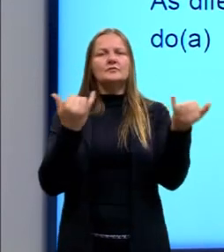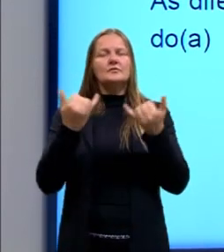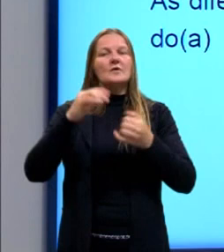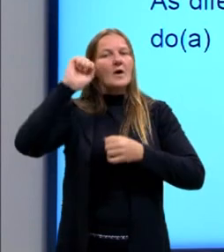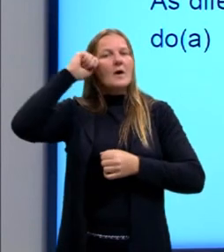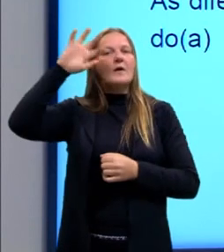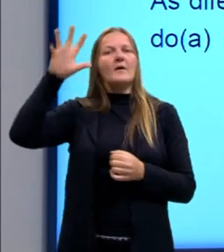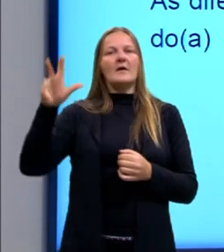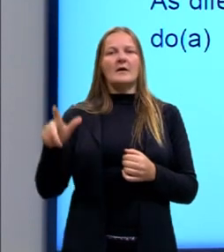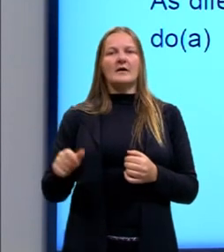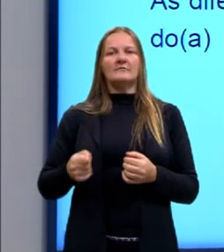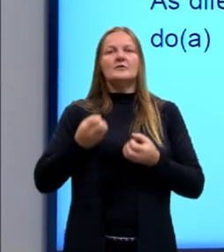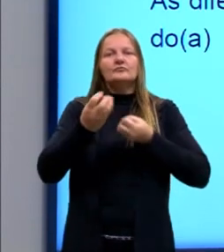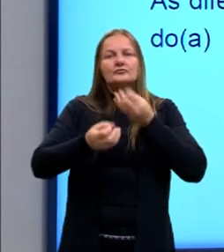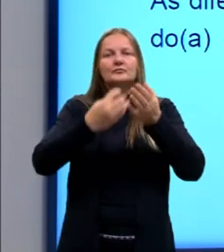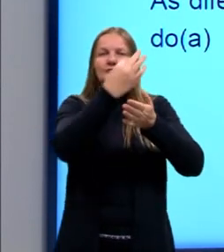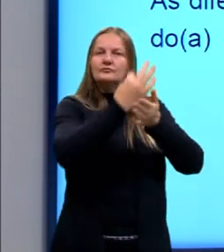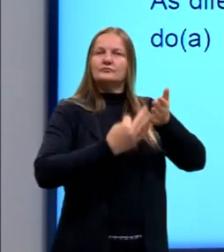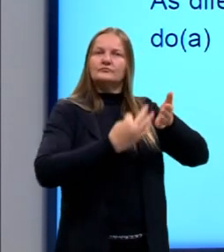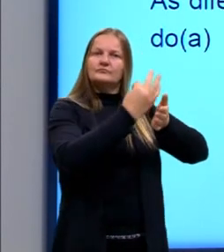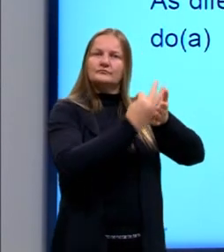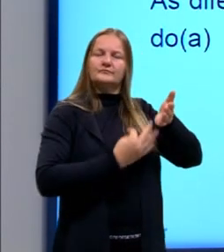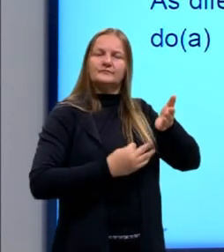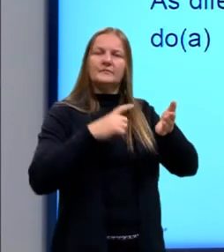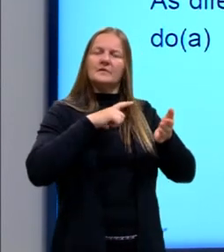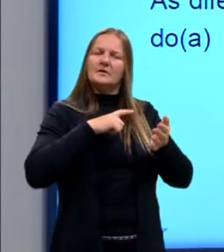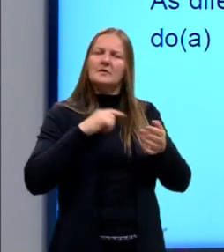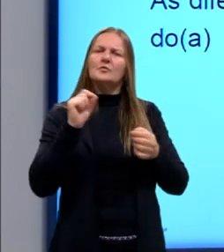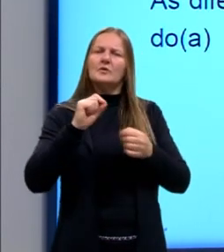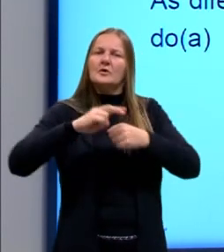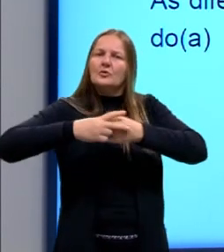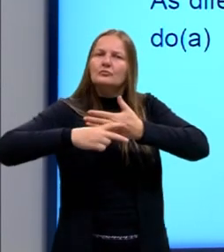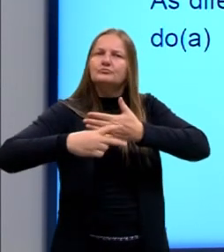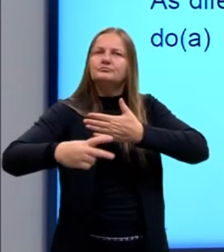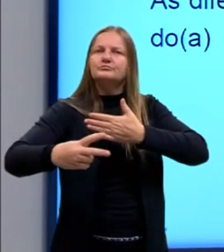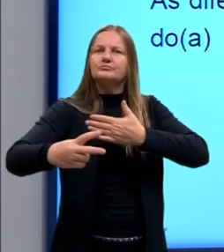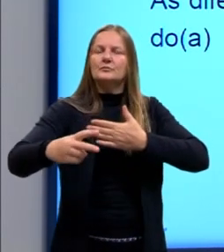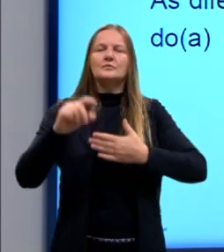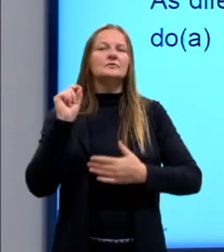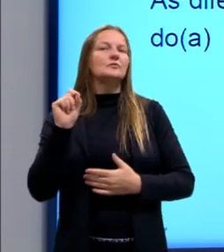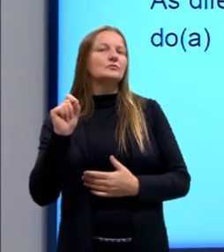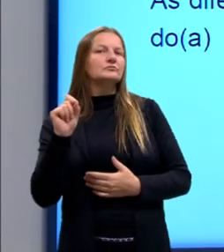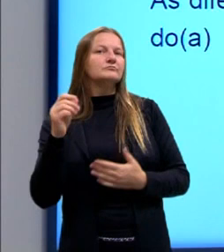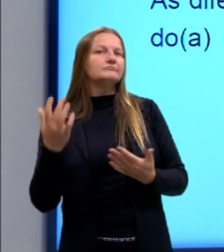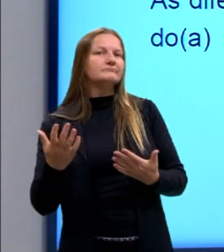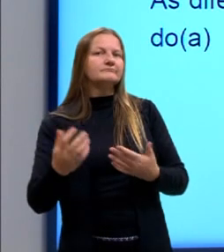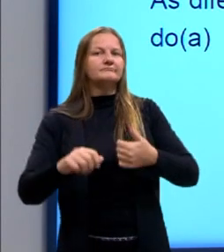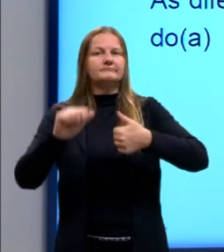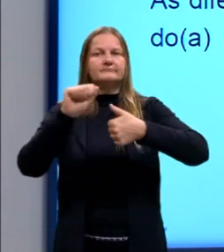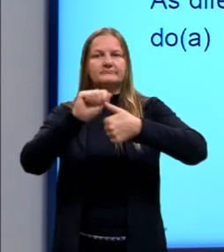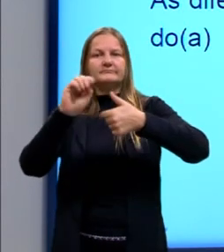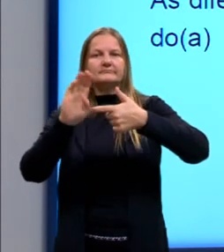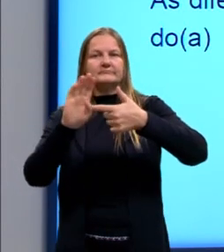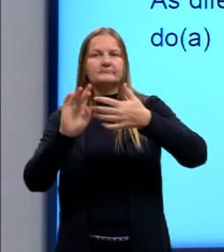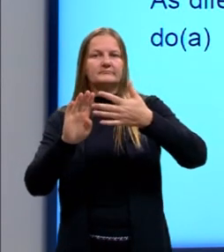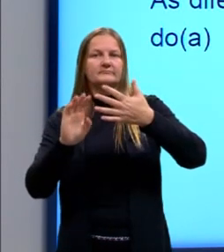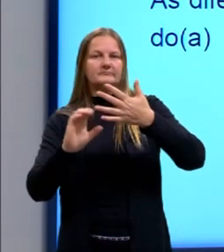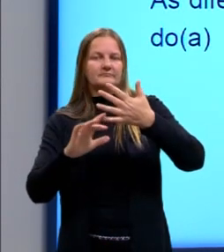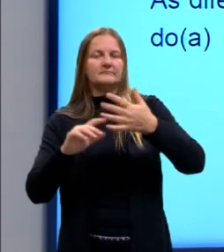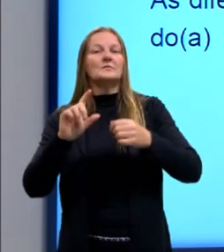à África, citadas no texto, são consequências do... Então, vamos para o texto.